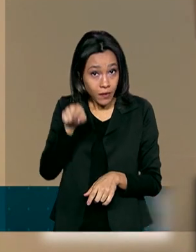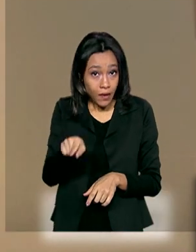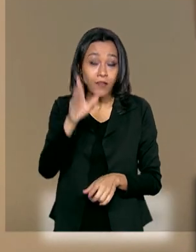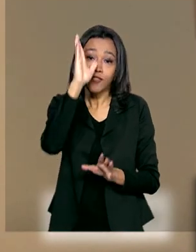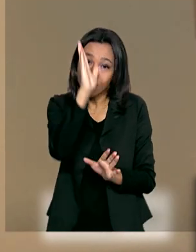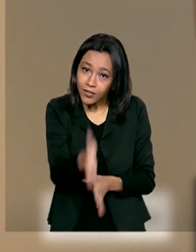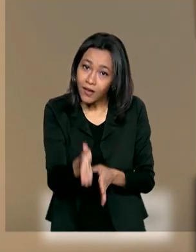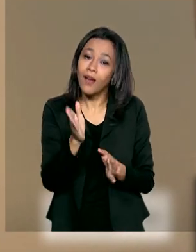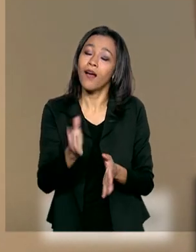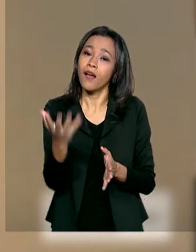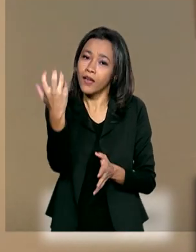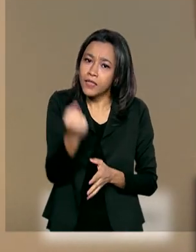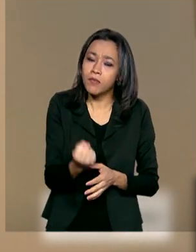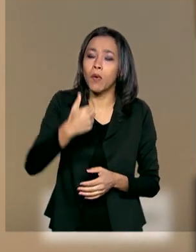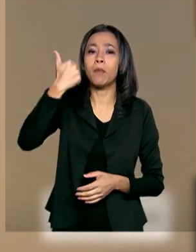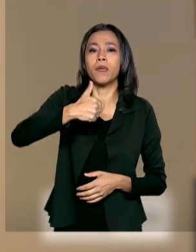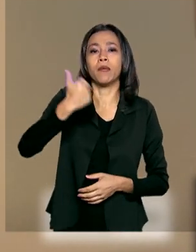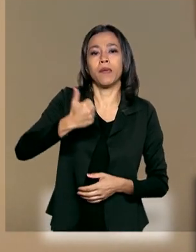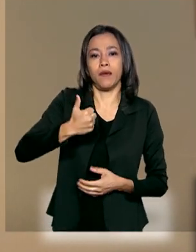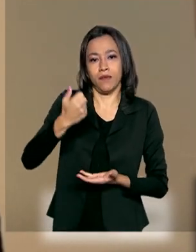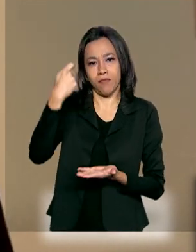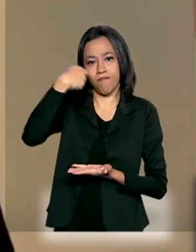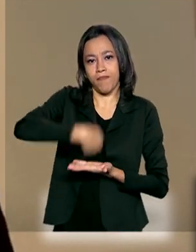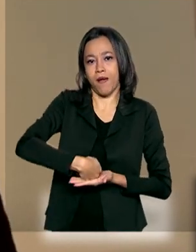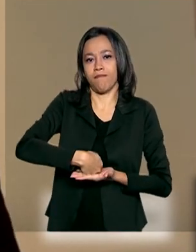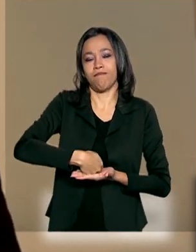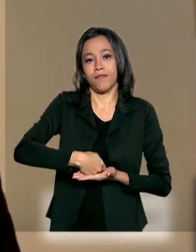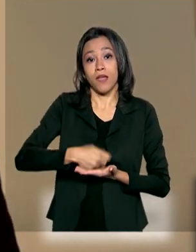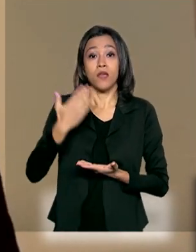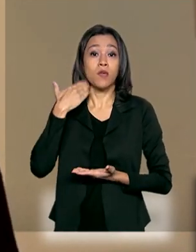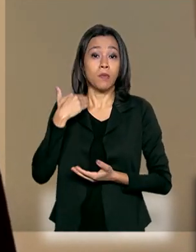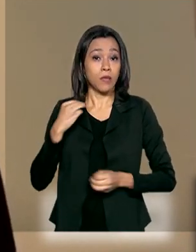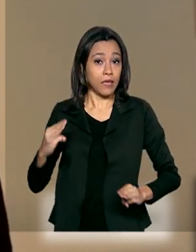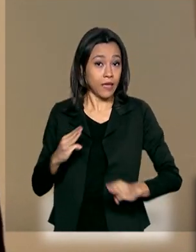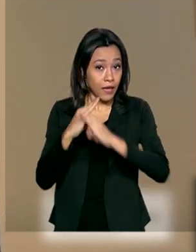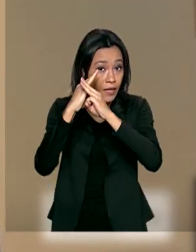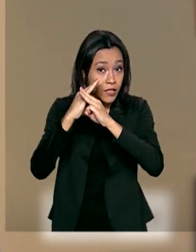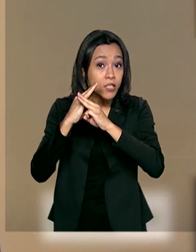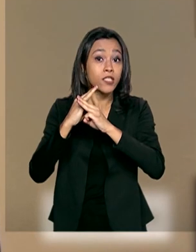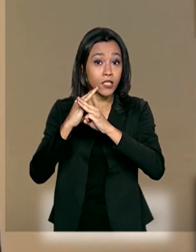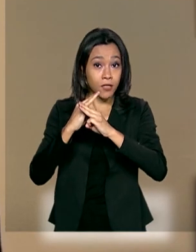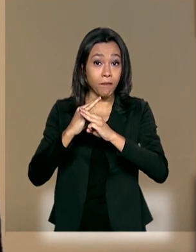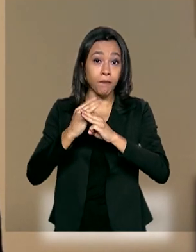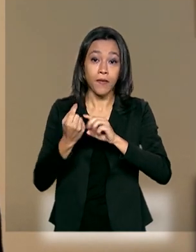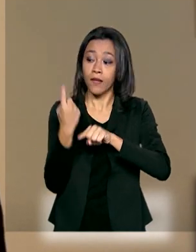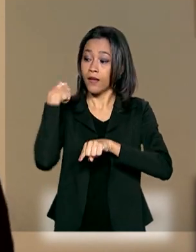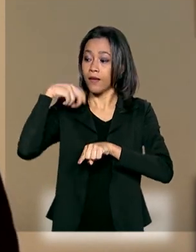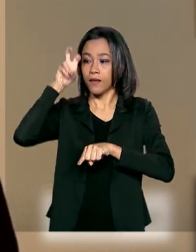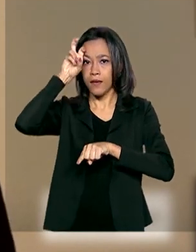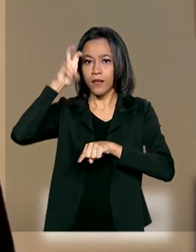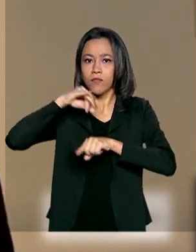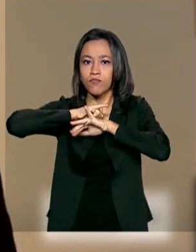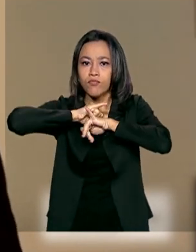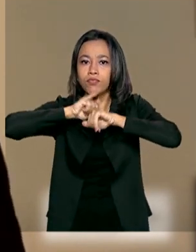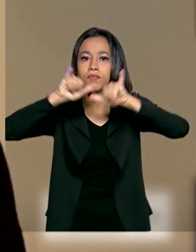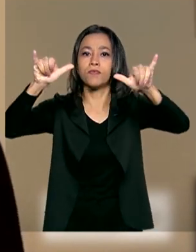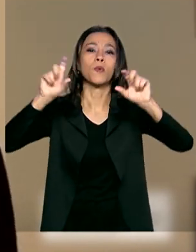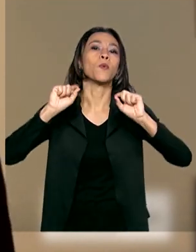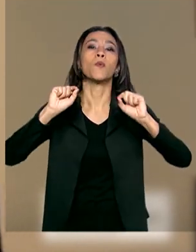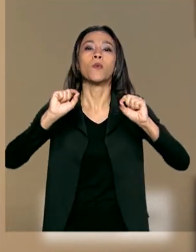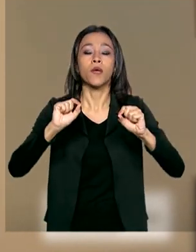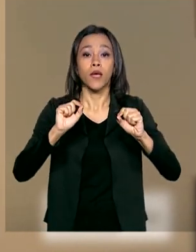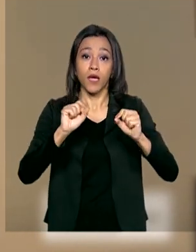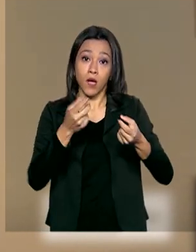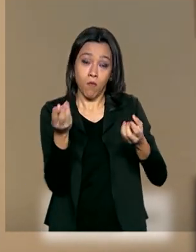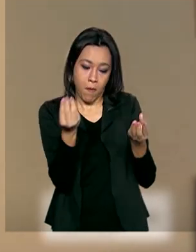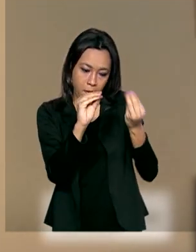primeira parcela do auxílio emergencial. E a Caixa Econômica divulgou nesta quinta-feira uma atualização